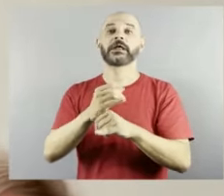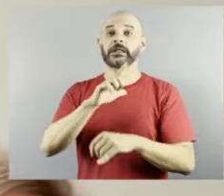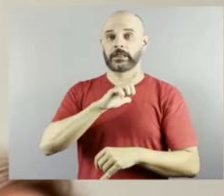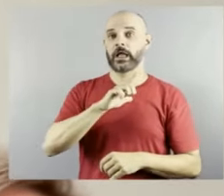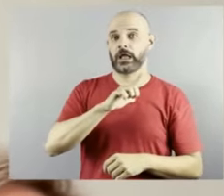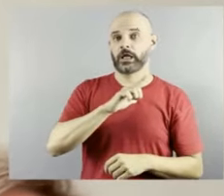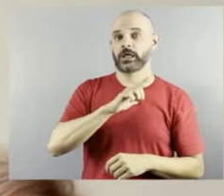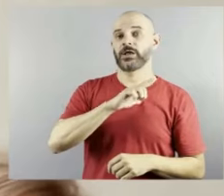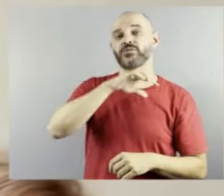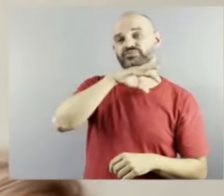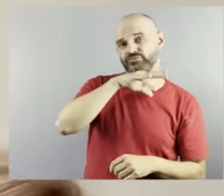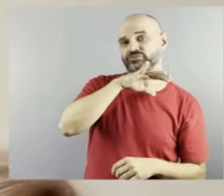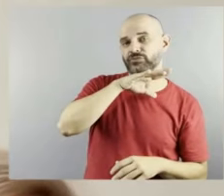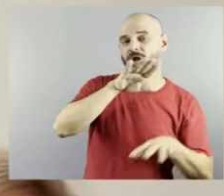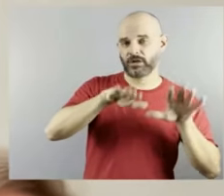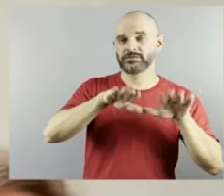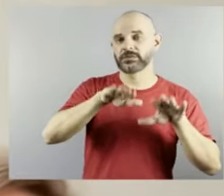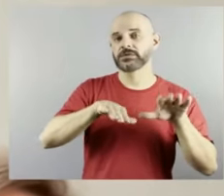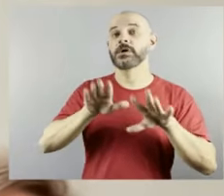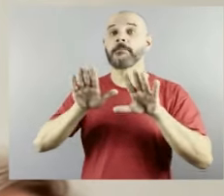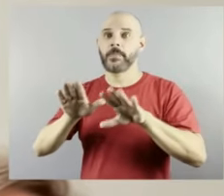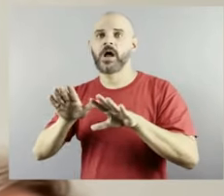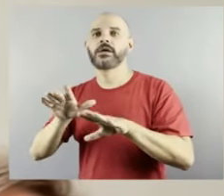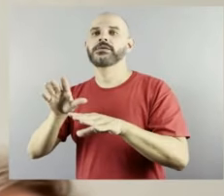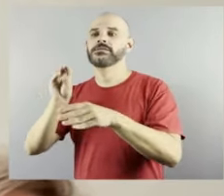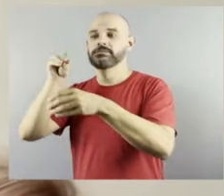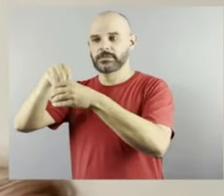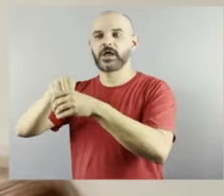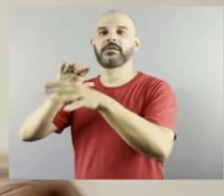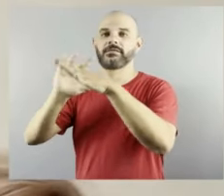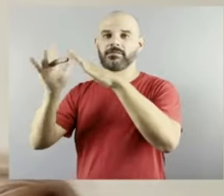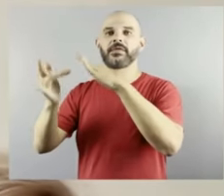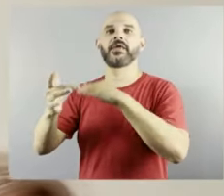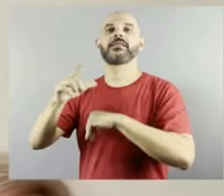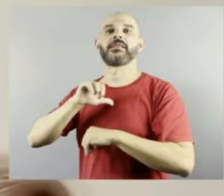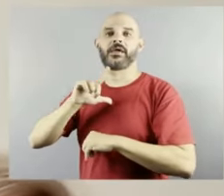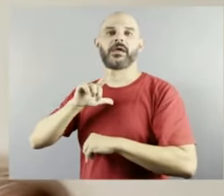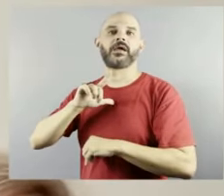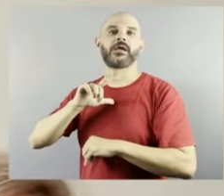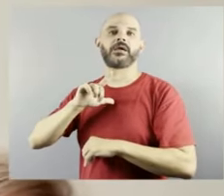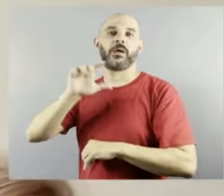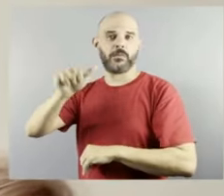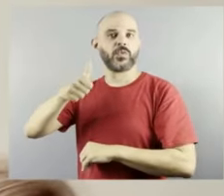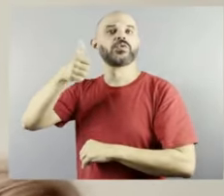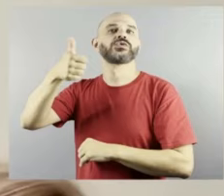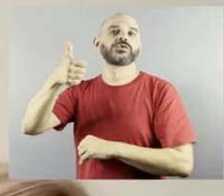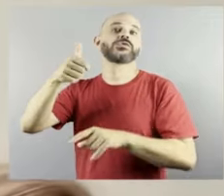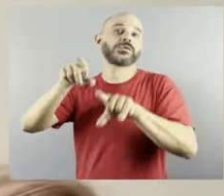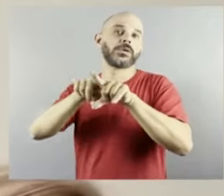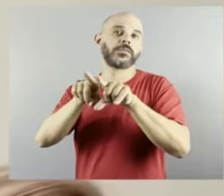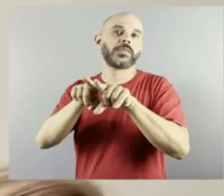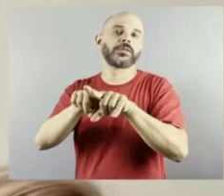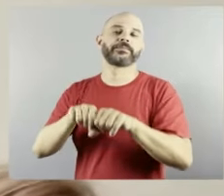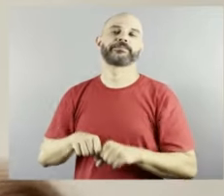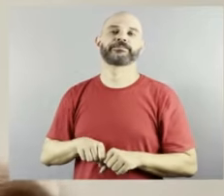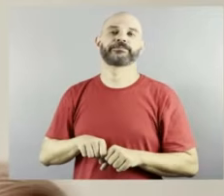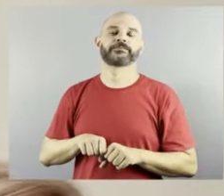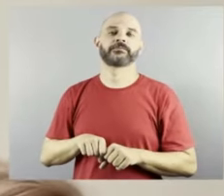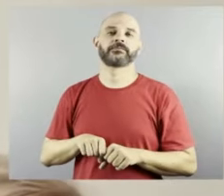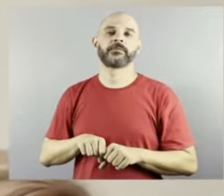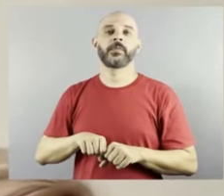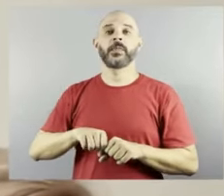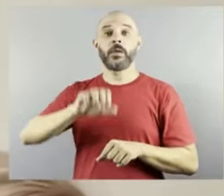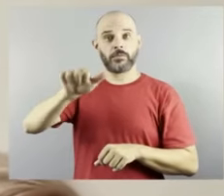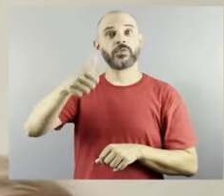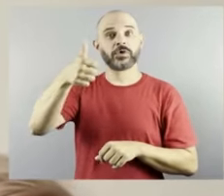E um dos lados positivos foi a oportunidade que ela deu de dar vozes para tantas